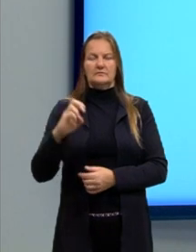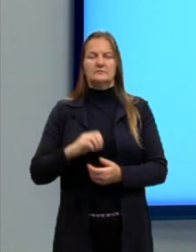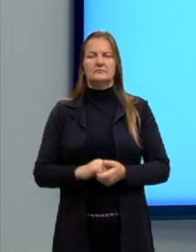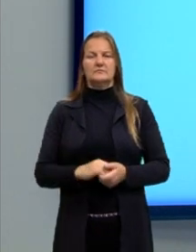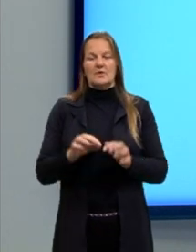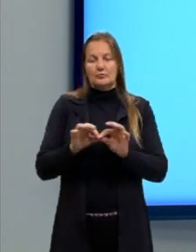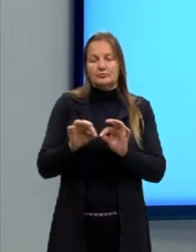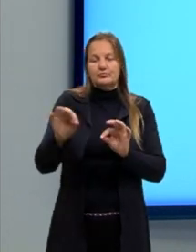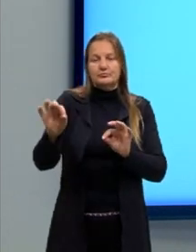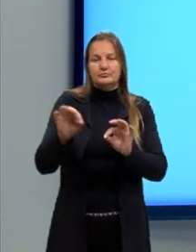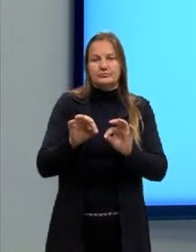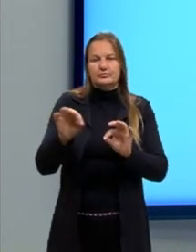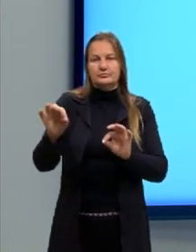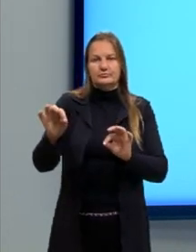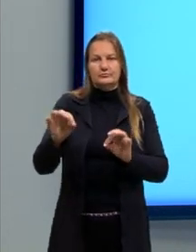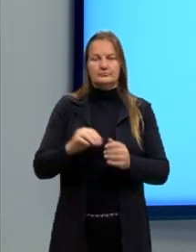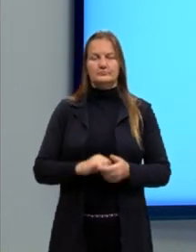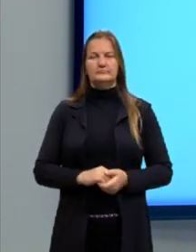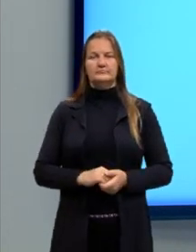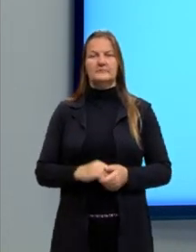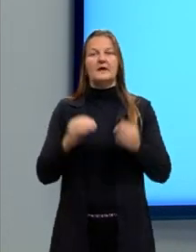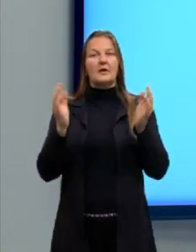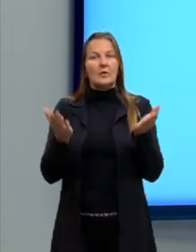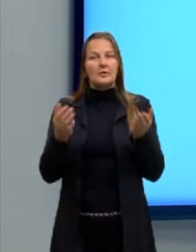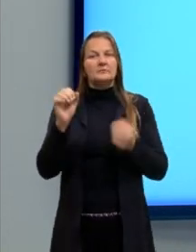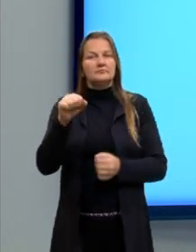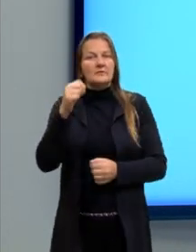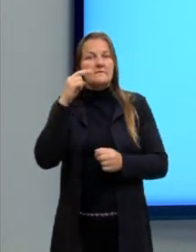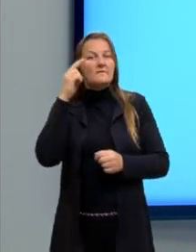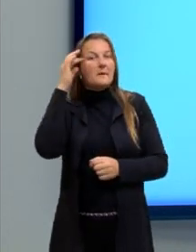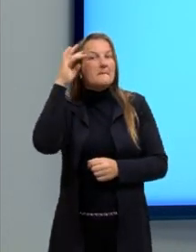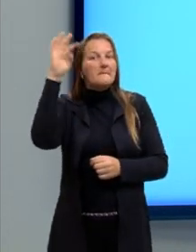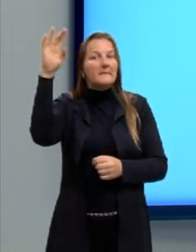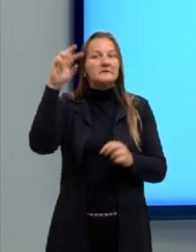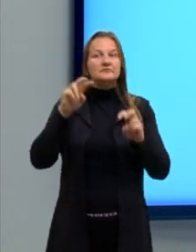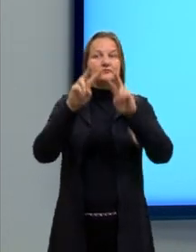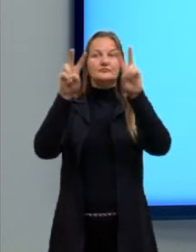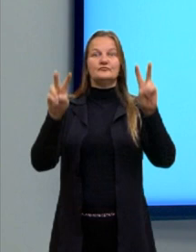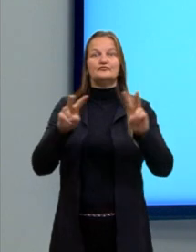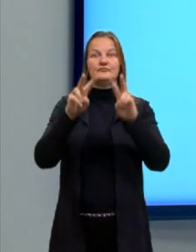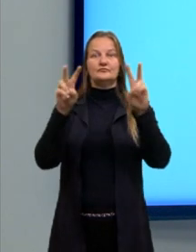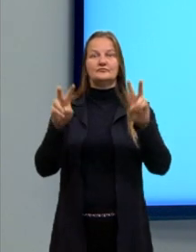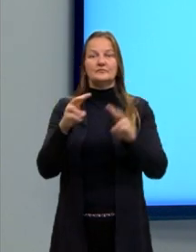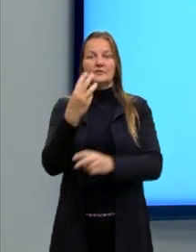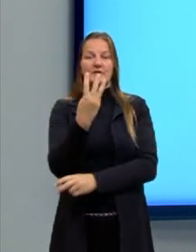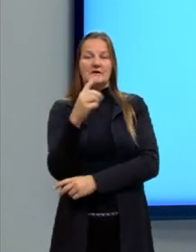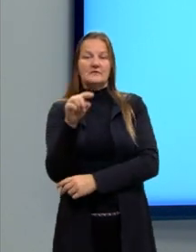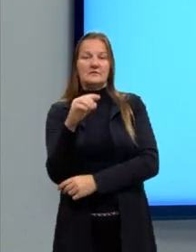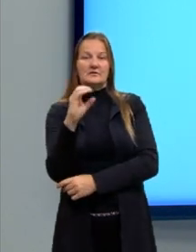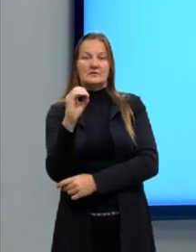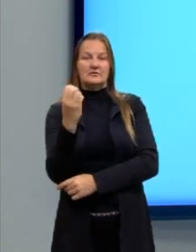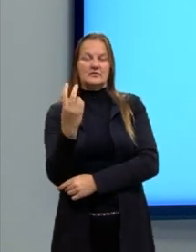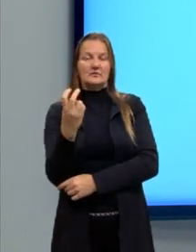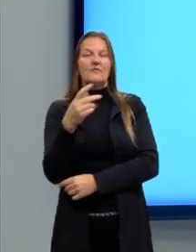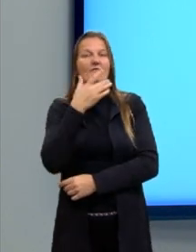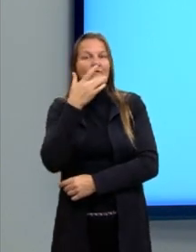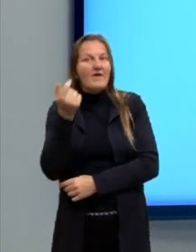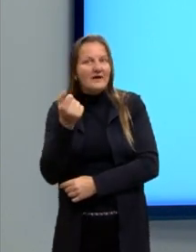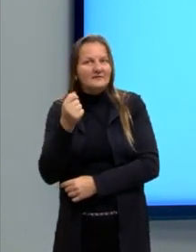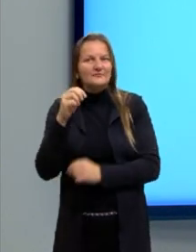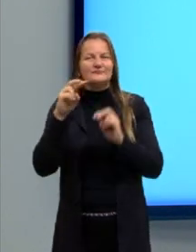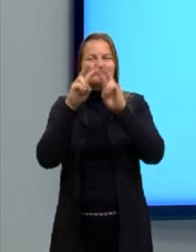,05. Agora sim, a gente consegue imaginar, né? O 3,05 é mais fácil de